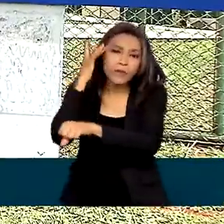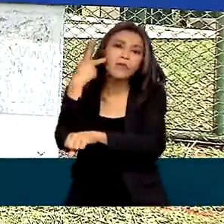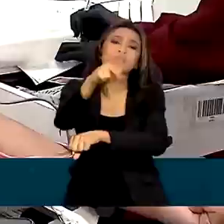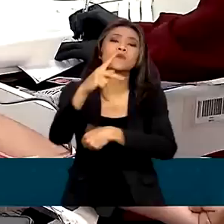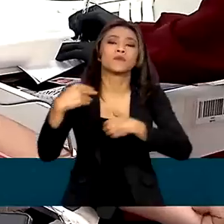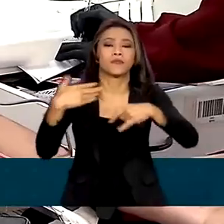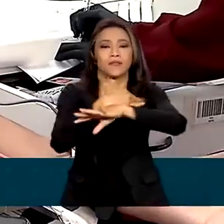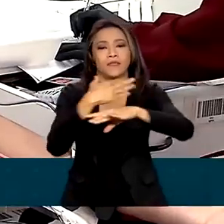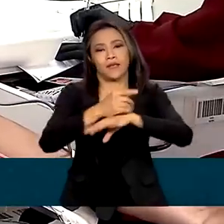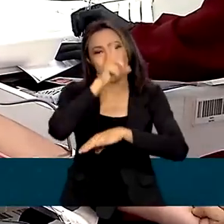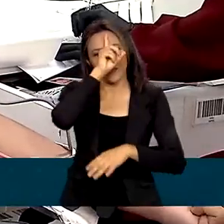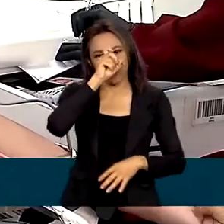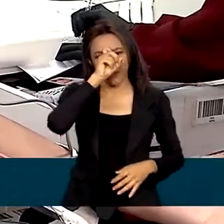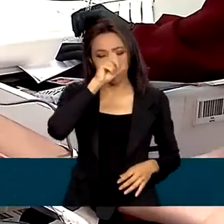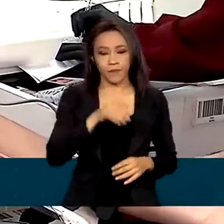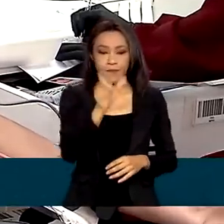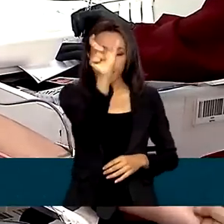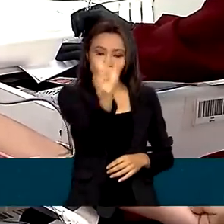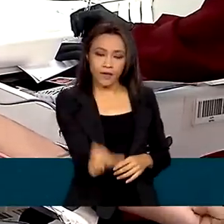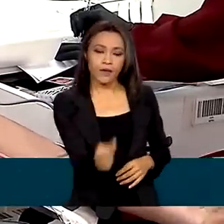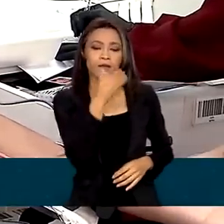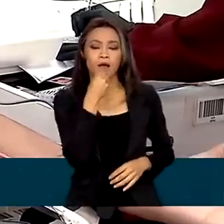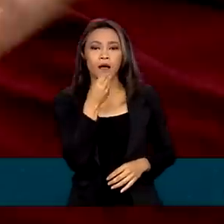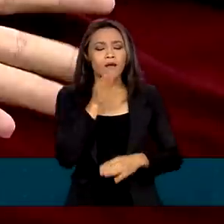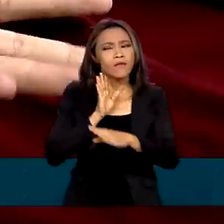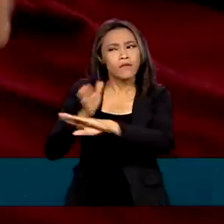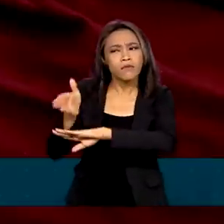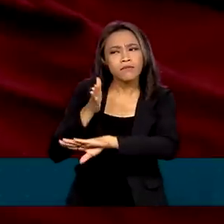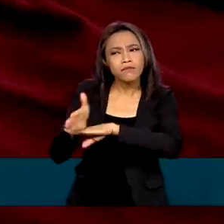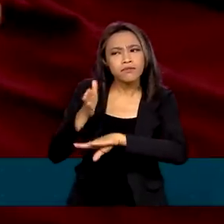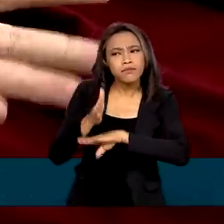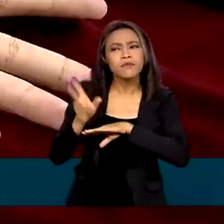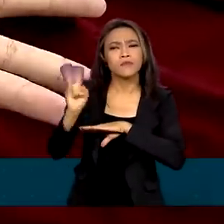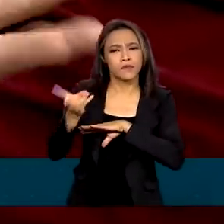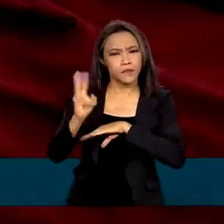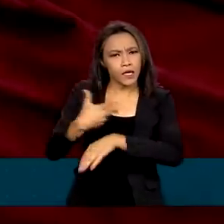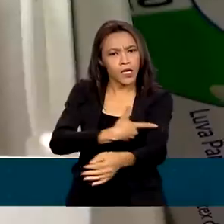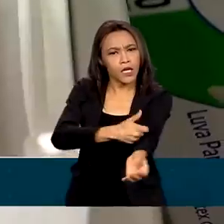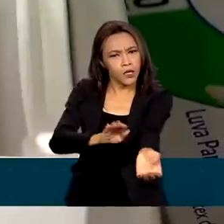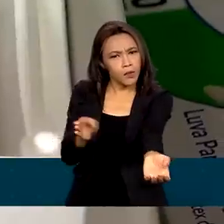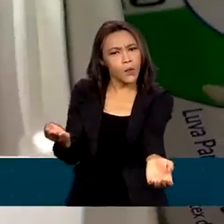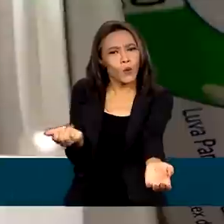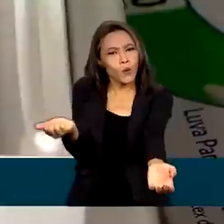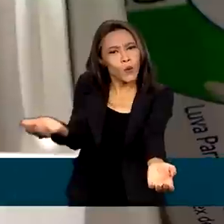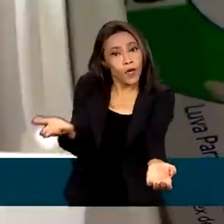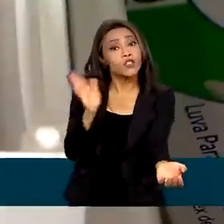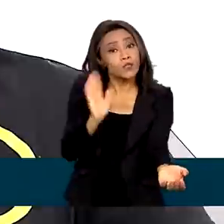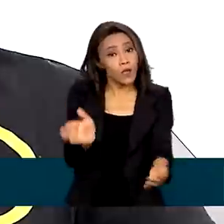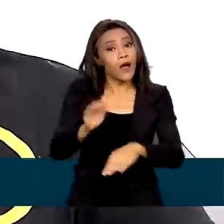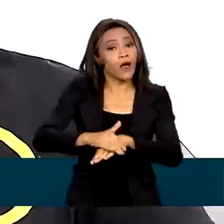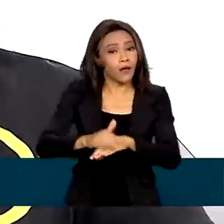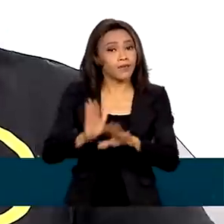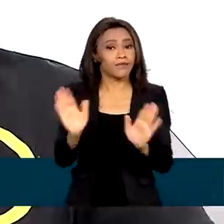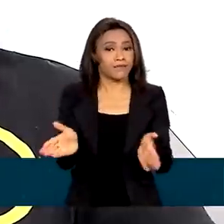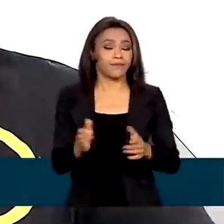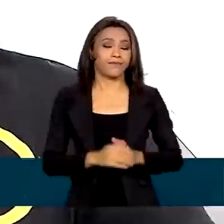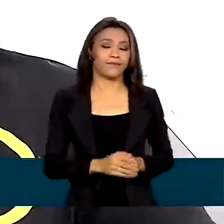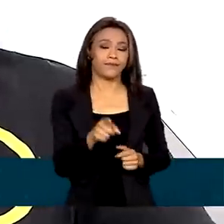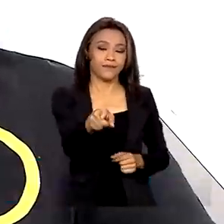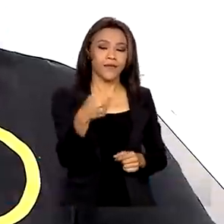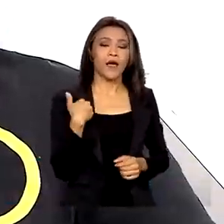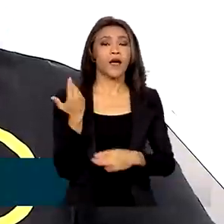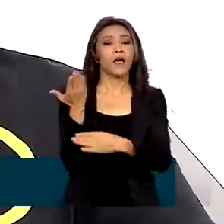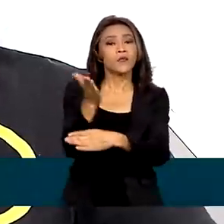cidade. Neilton, que é um doador frequente, já veio fazer a sua parte este ano. Ajudando as